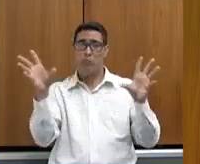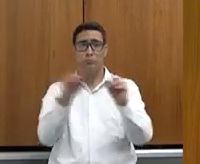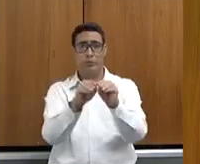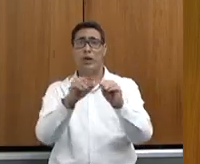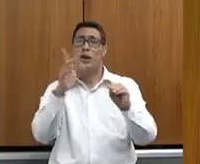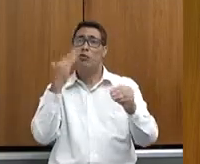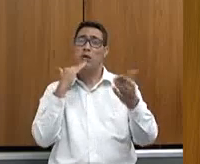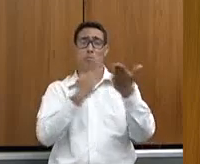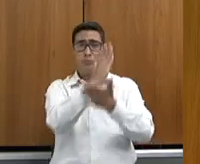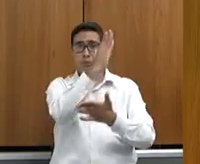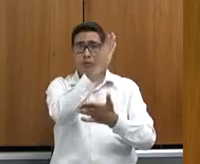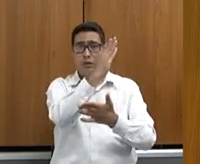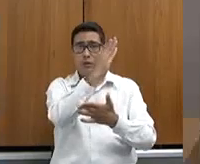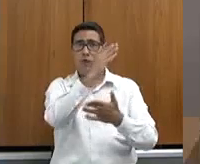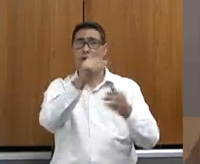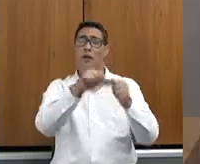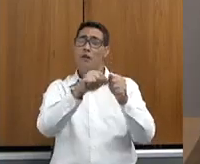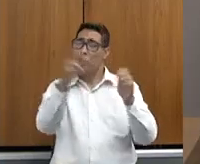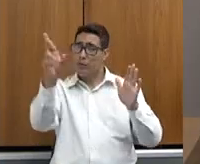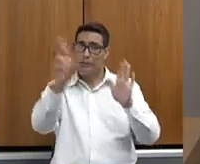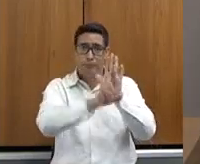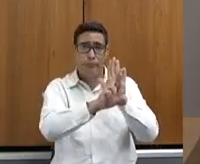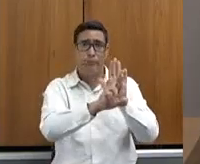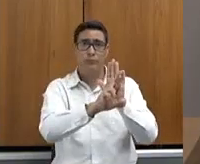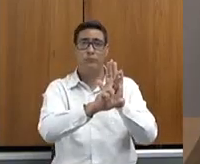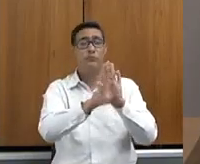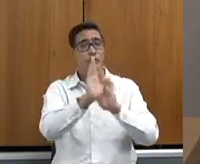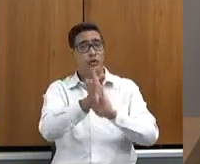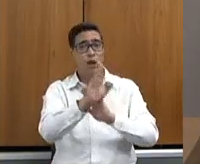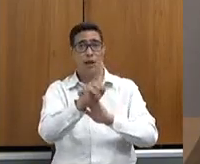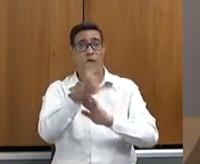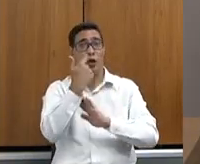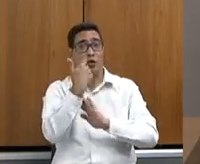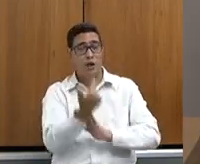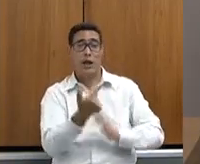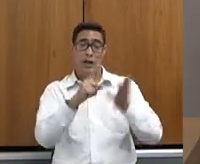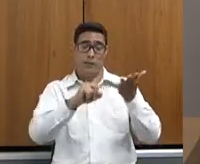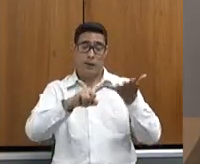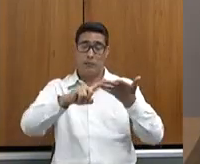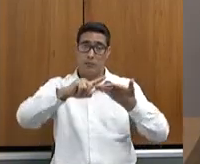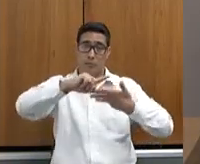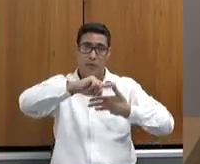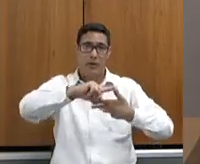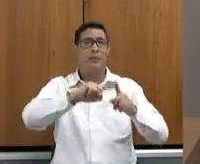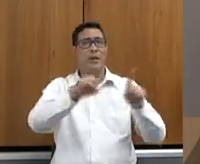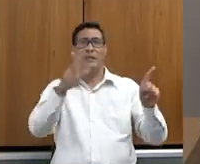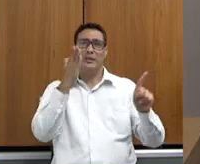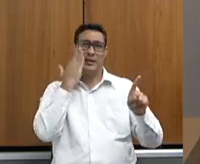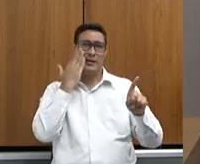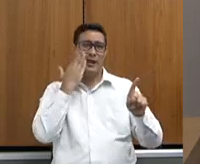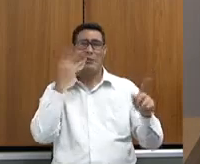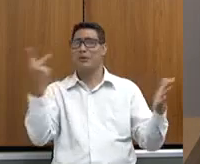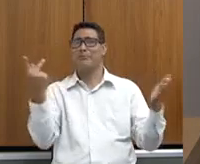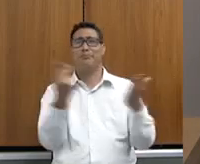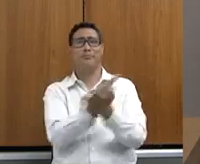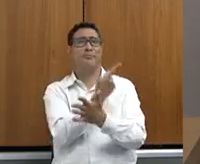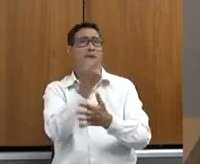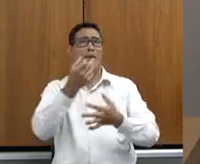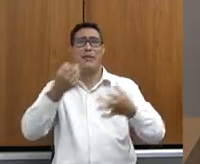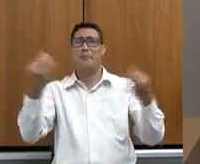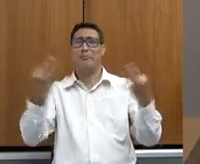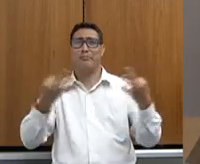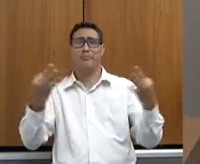Entra com a documentação no IMA. Registrou? Olha, o que eles vão olhar é isso aqui. Mas você sabe que a coisa não funciona tão perfeitamente assim.